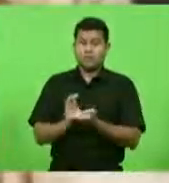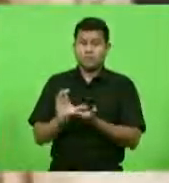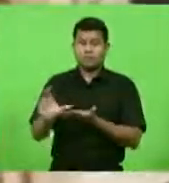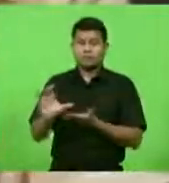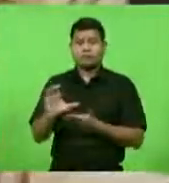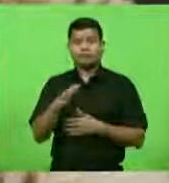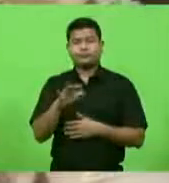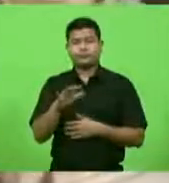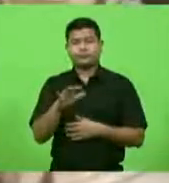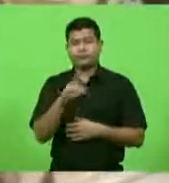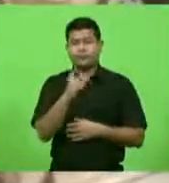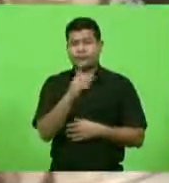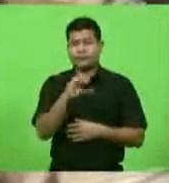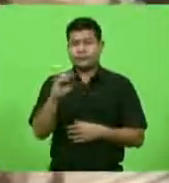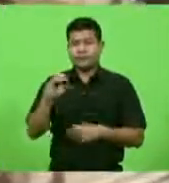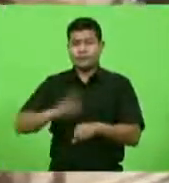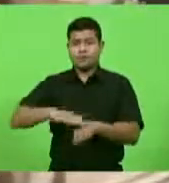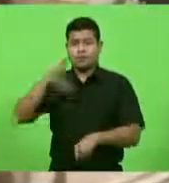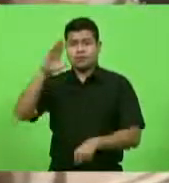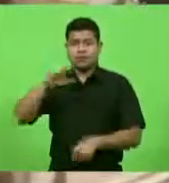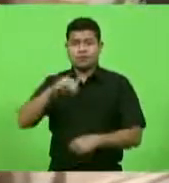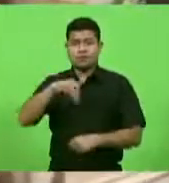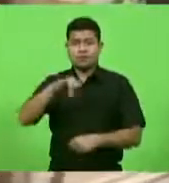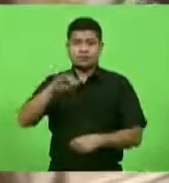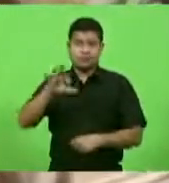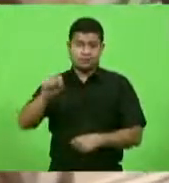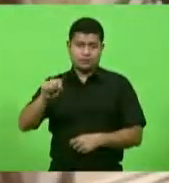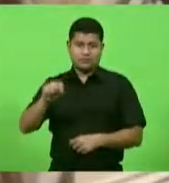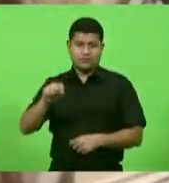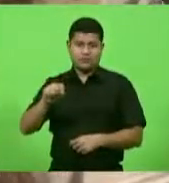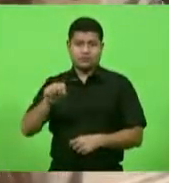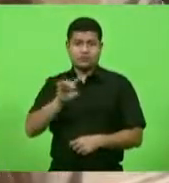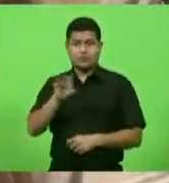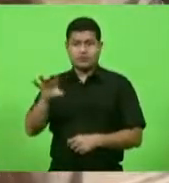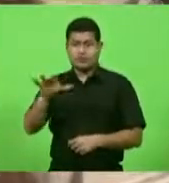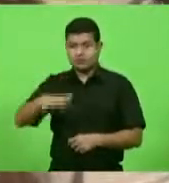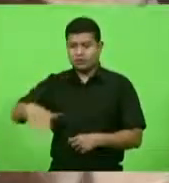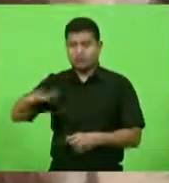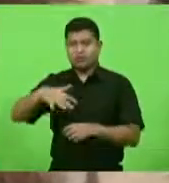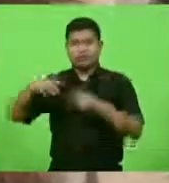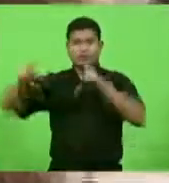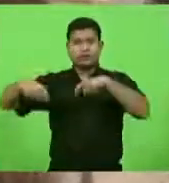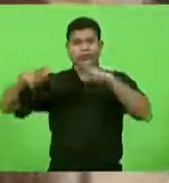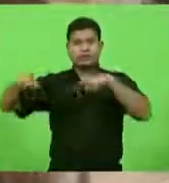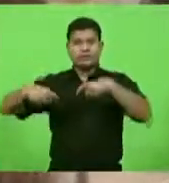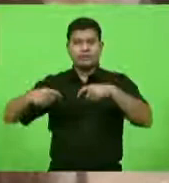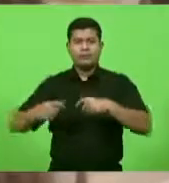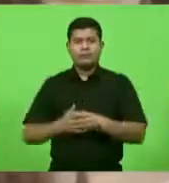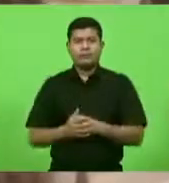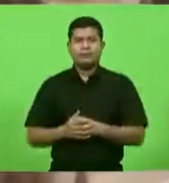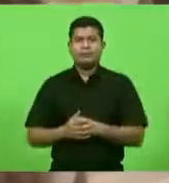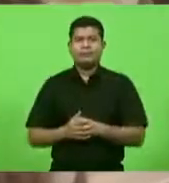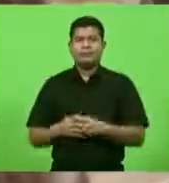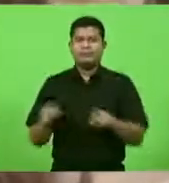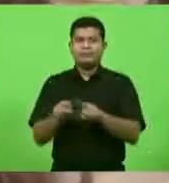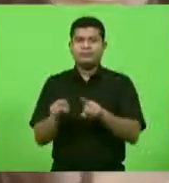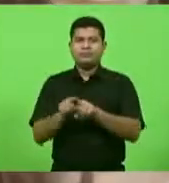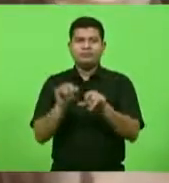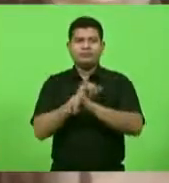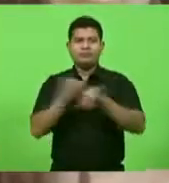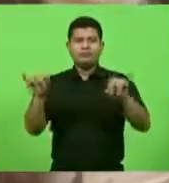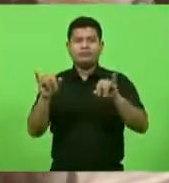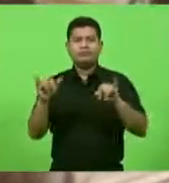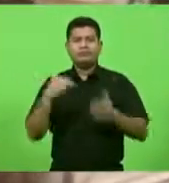mais de 100 milhões apenas para a agricultura também anunciou o secretário Paulo Eli